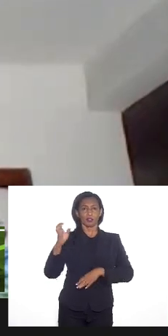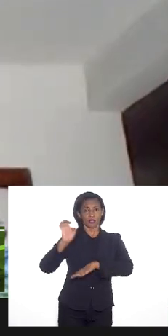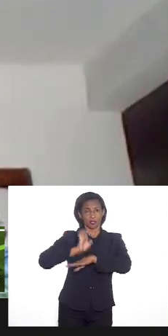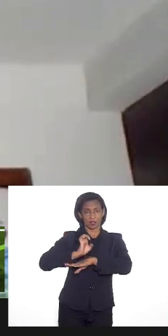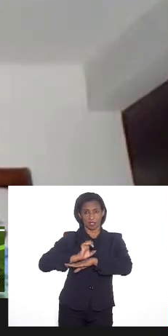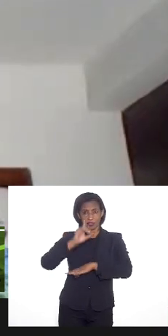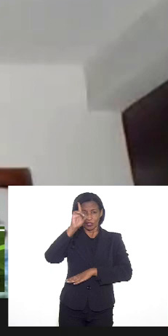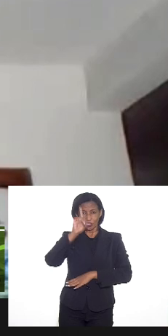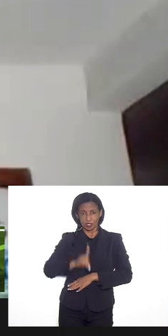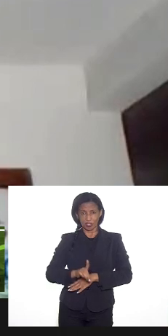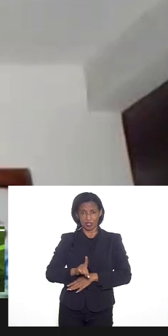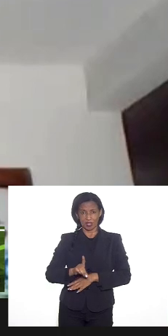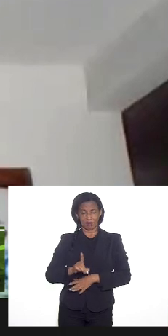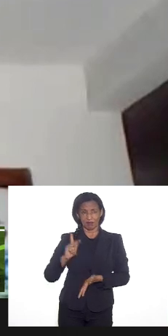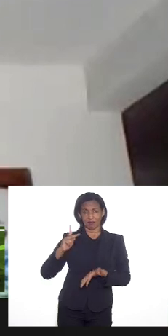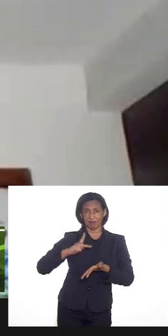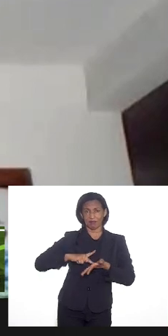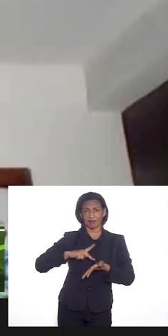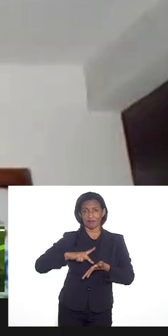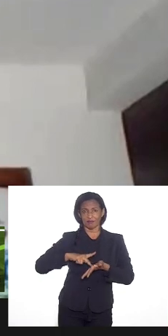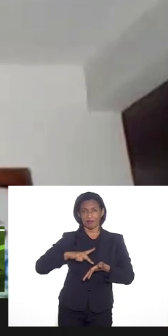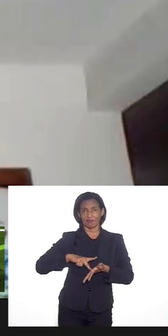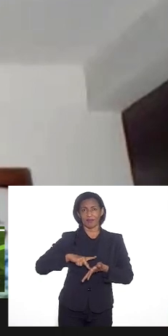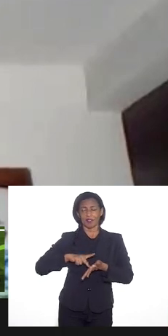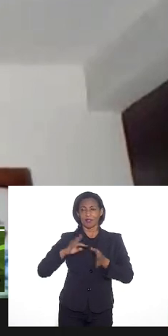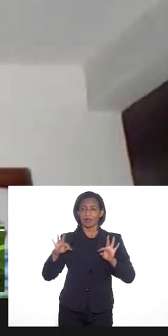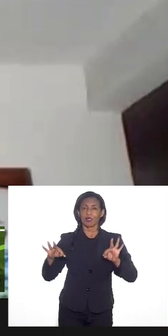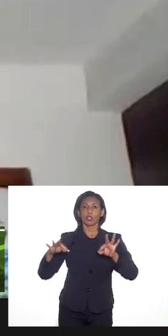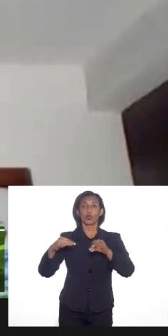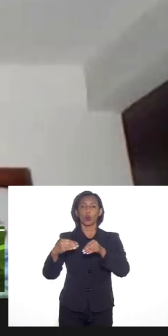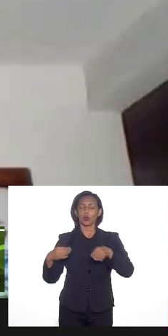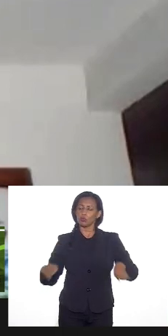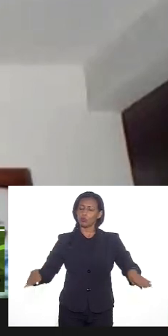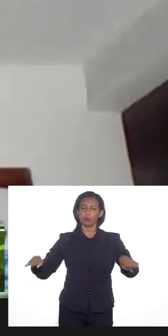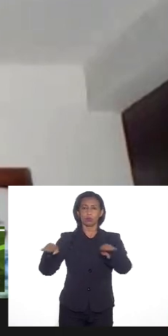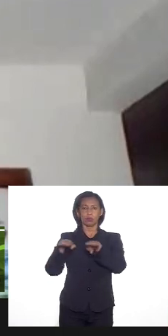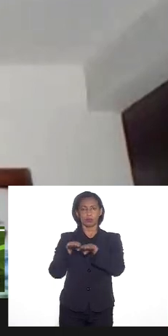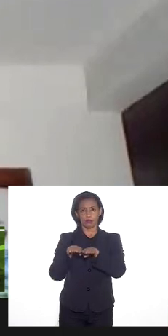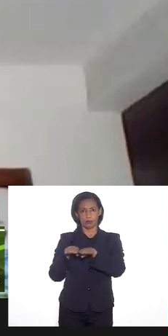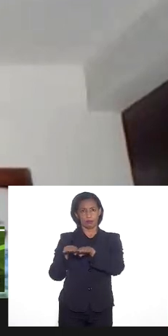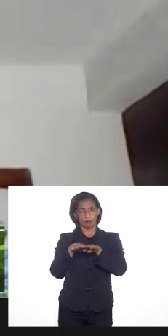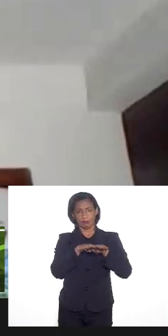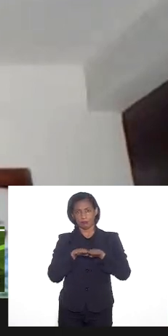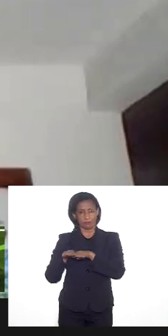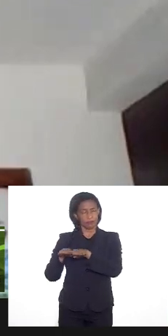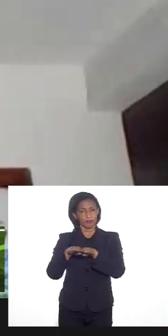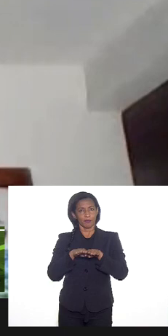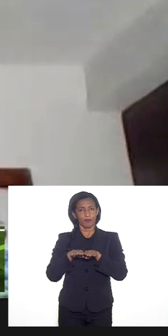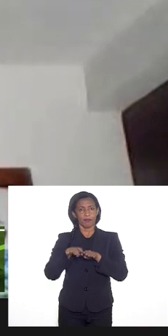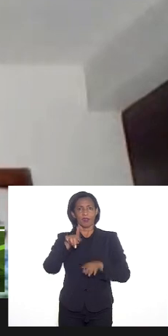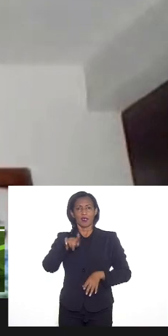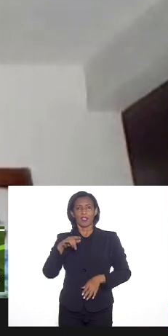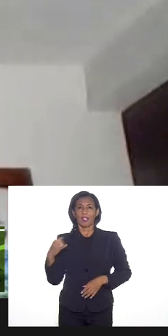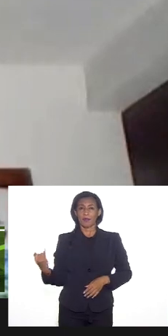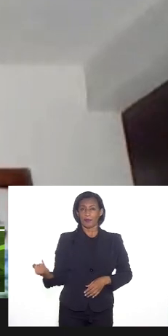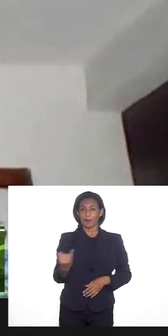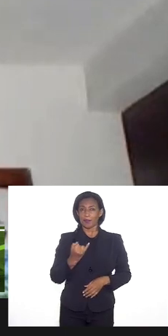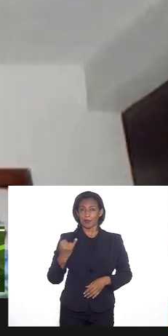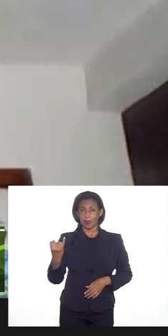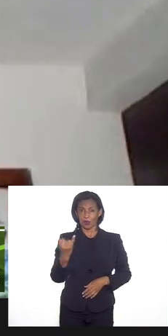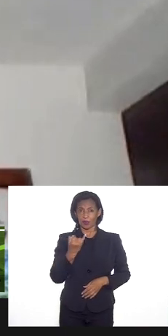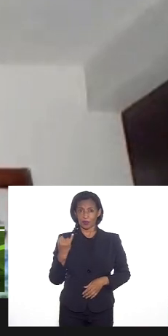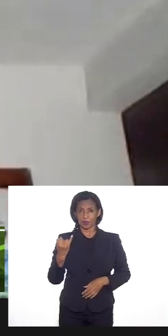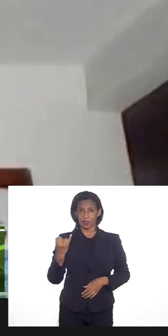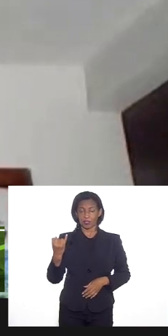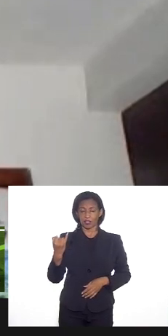seja, de fato, uma realidade para todos e todas. É importante que a laicidade não se